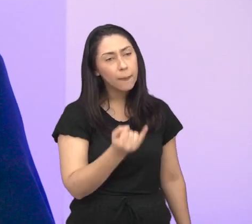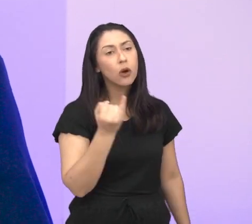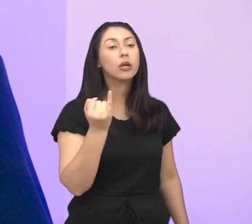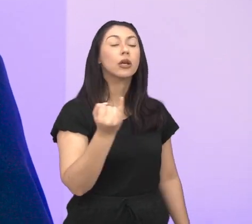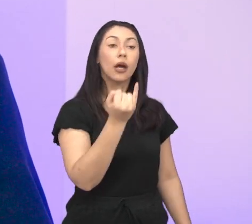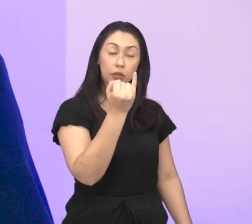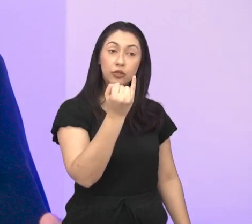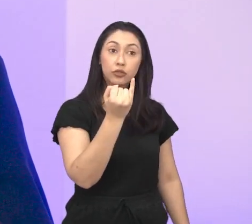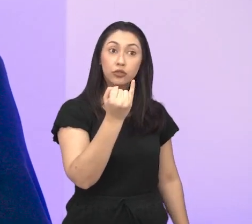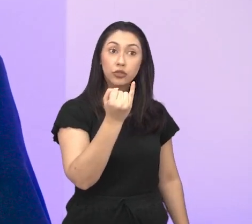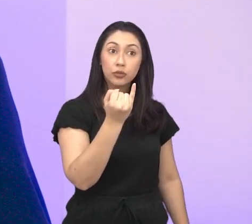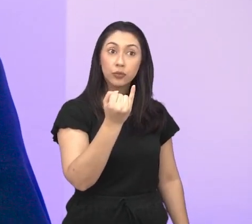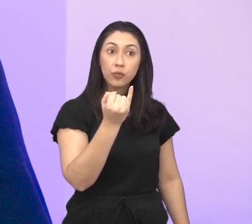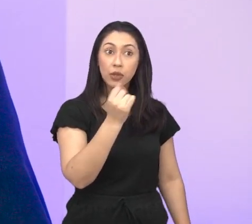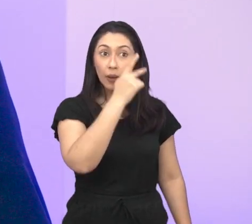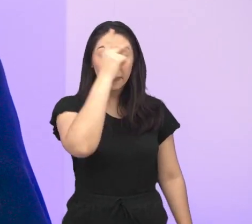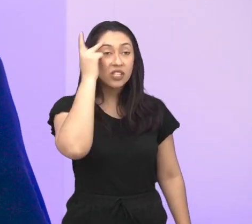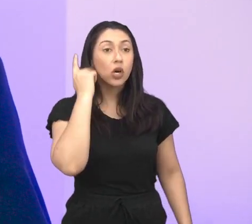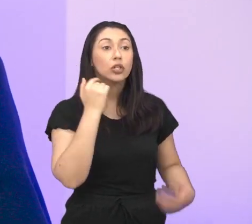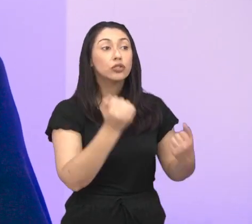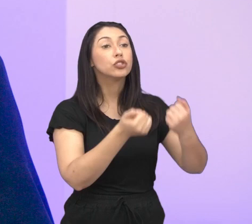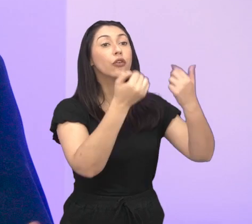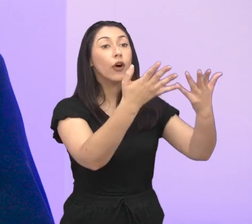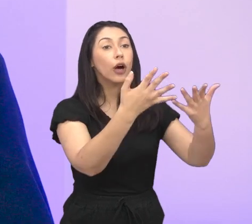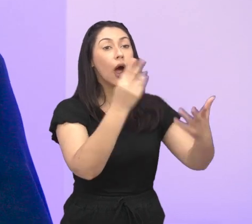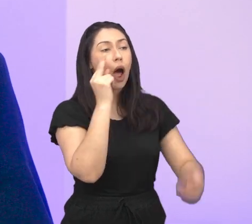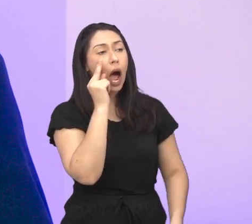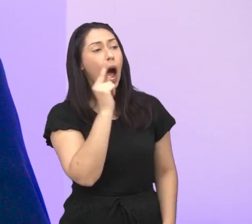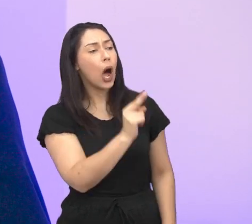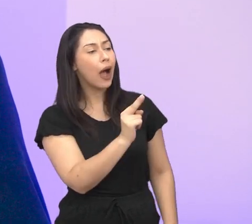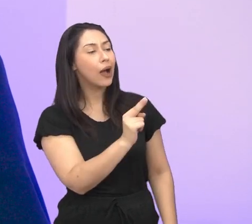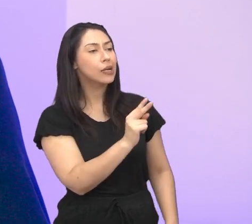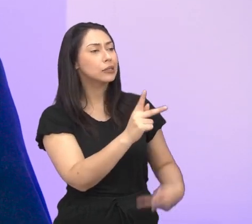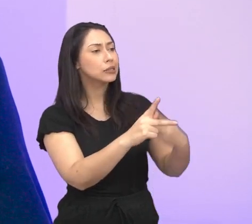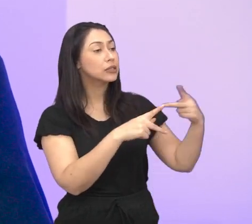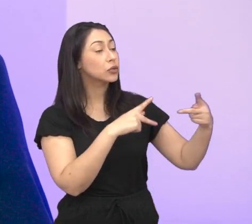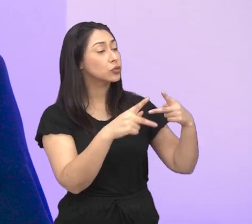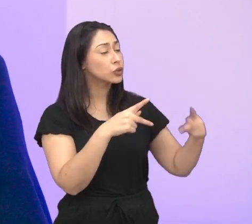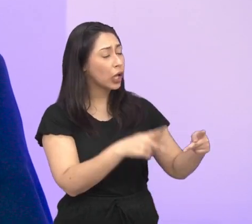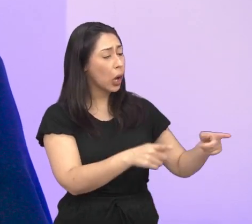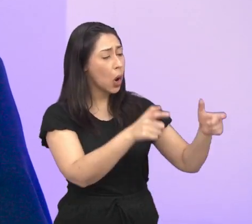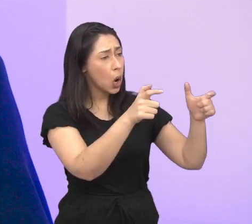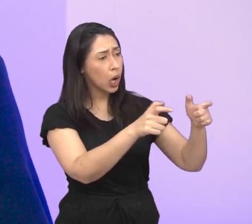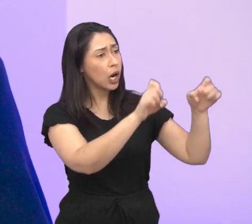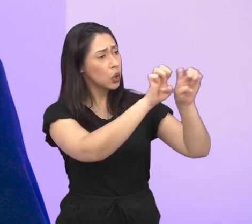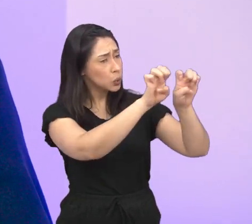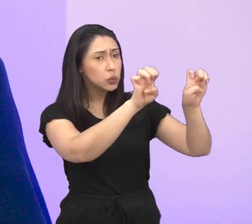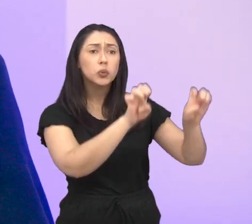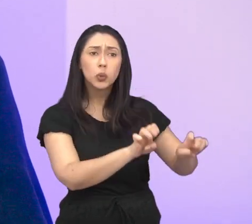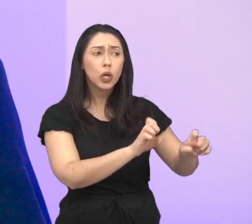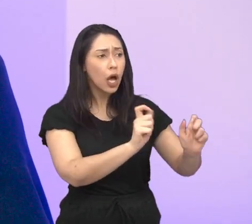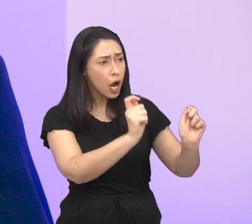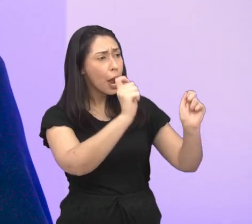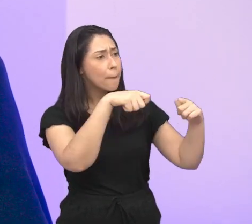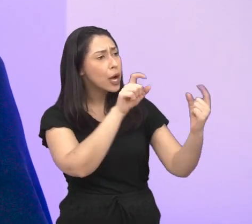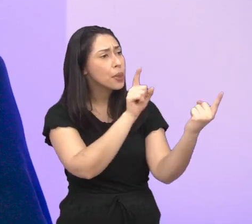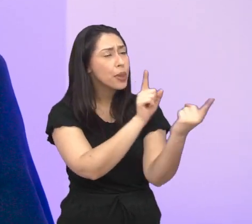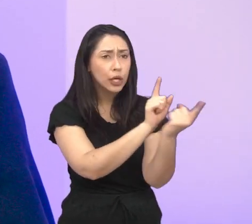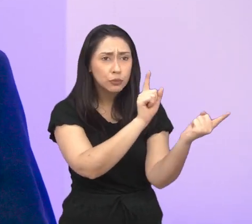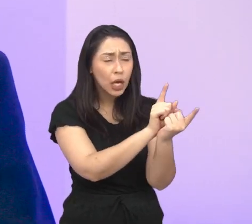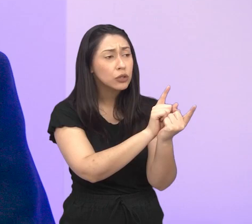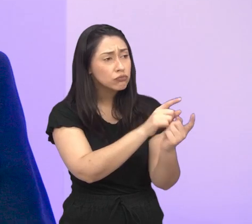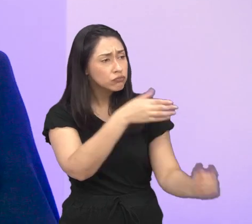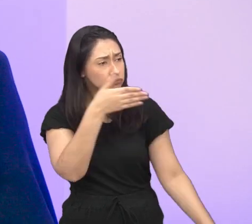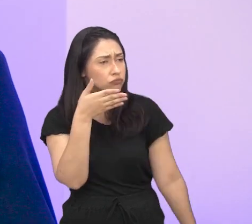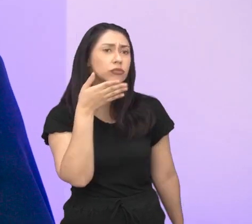para que eles olhem para São José dos Campos e entendam, né? O que é a cidade, o que é São José dos Campos